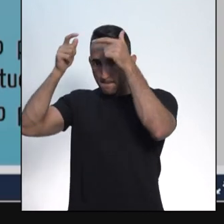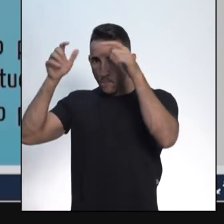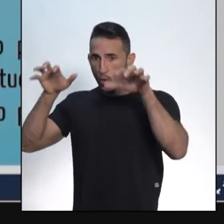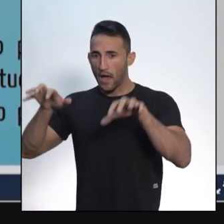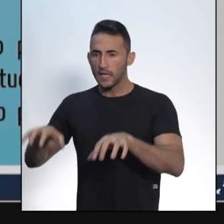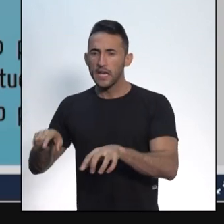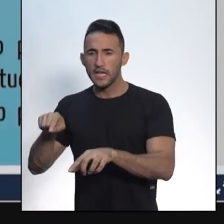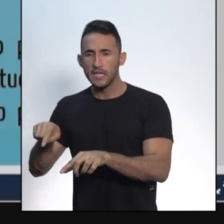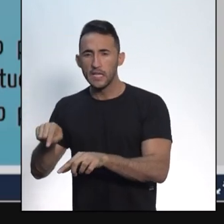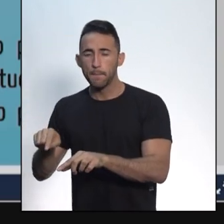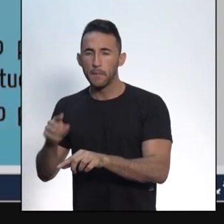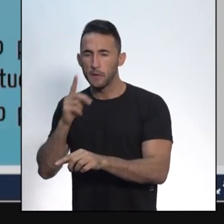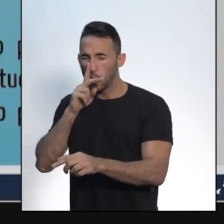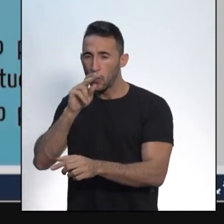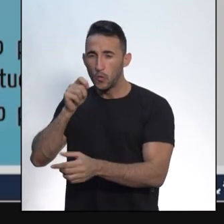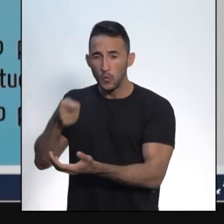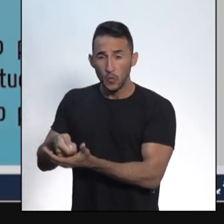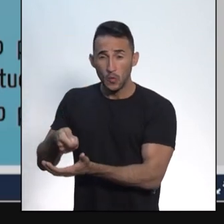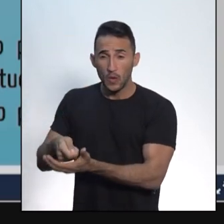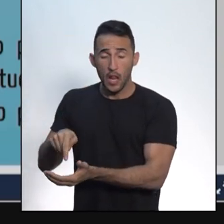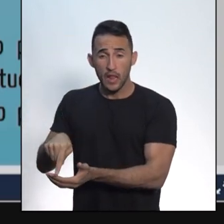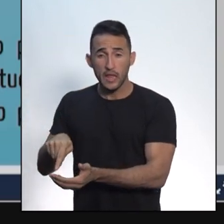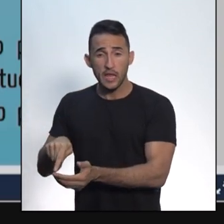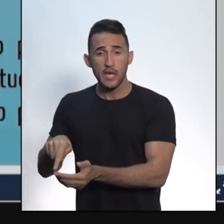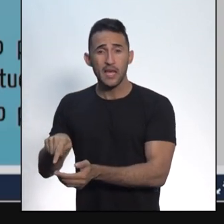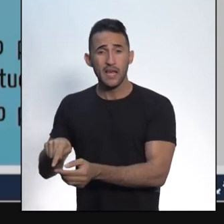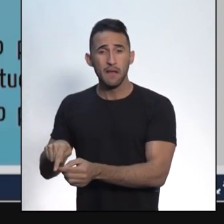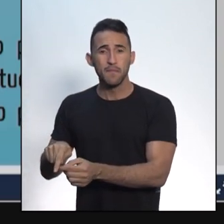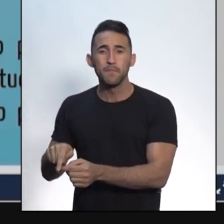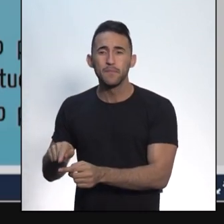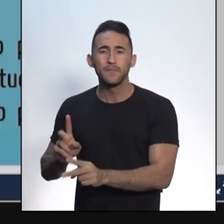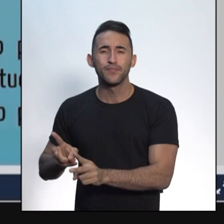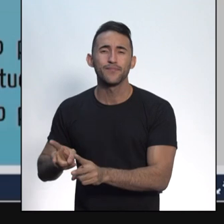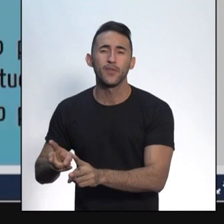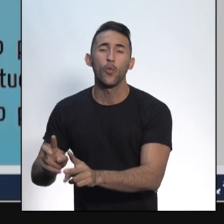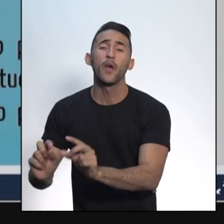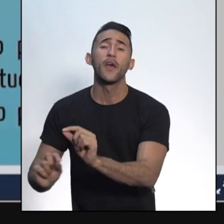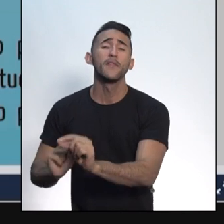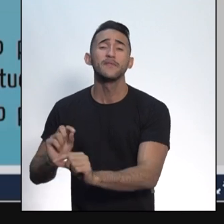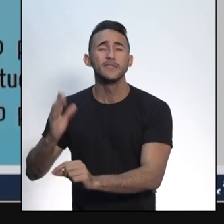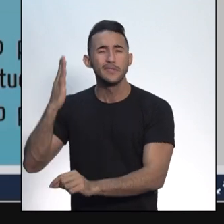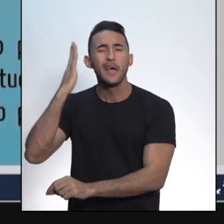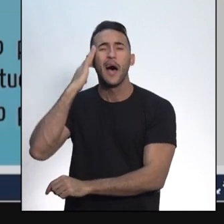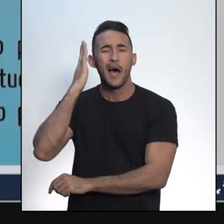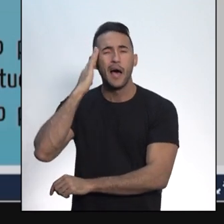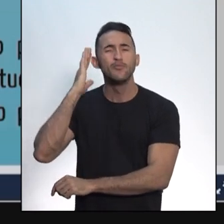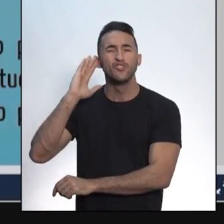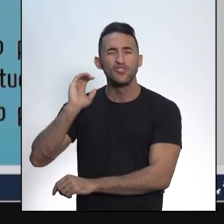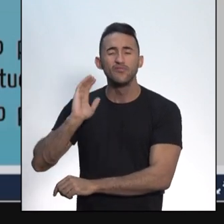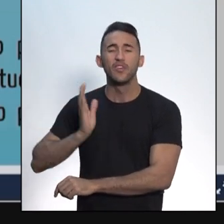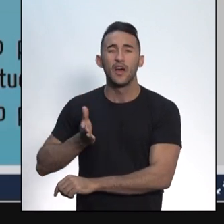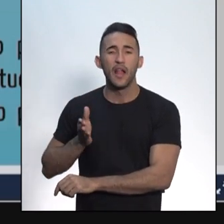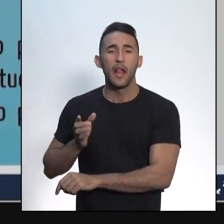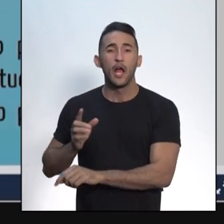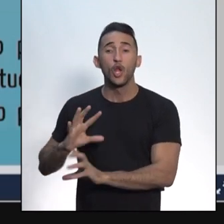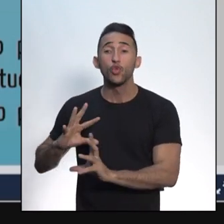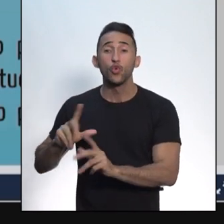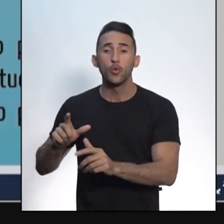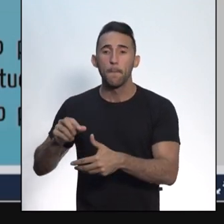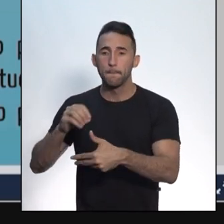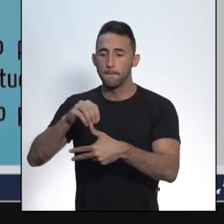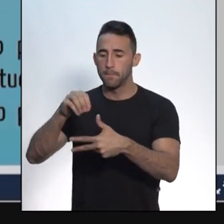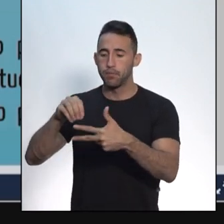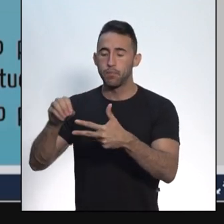monarquia absolutista. Porque na monarquia absolutista, sabemos muito bem, todos os poderes estavam